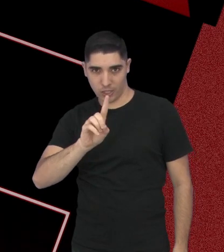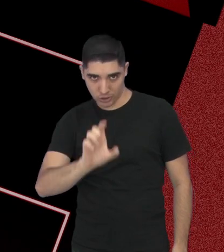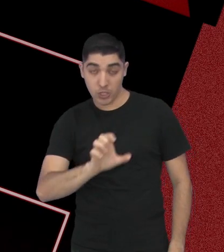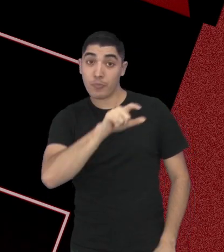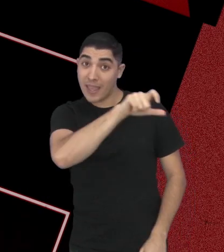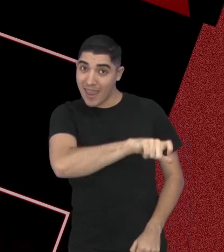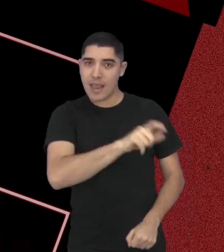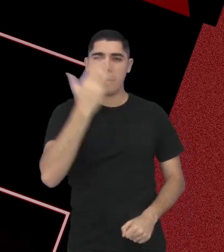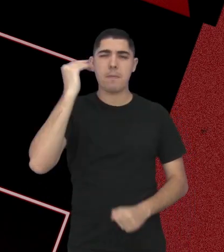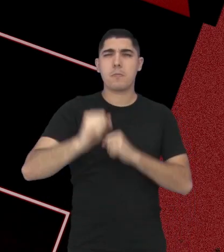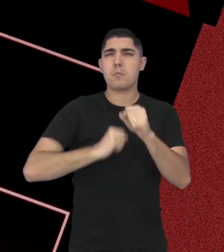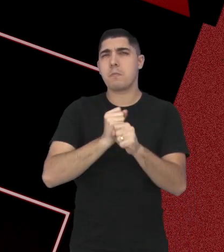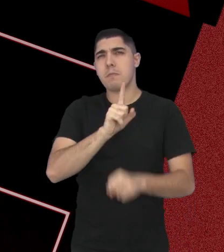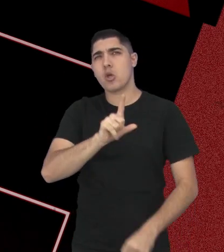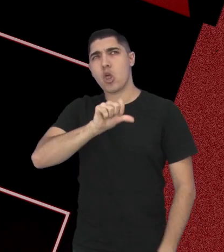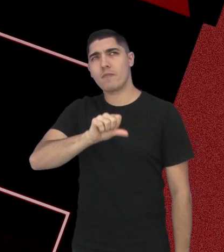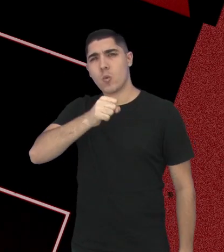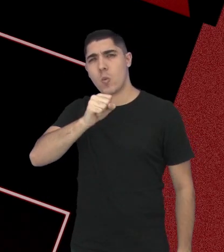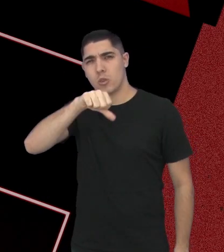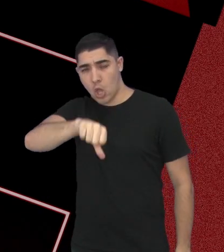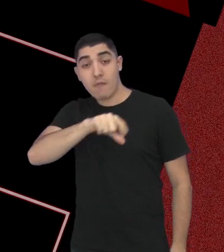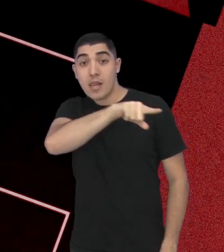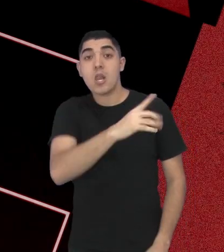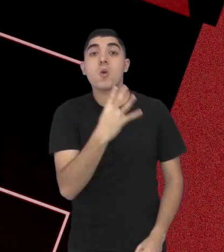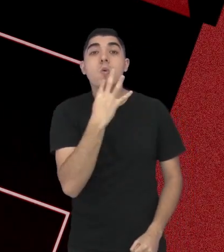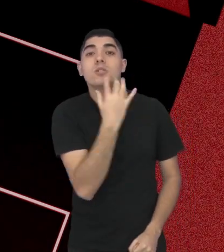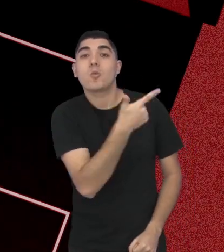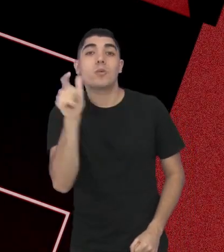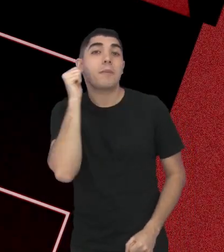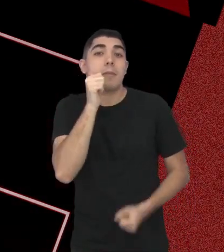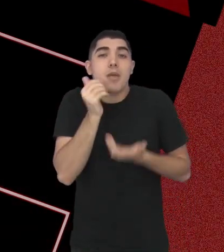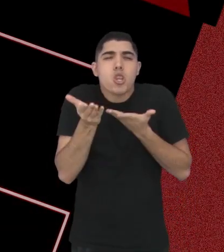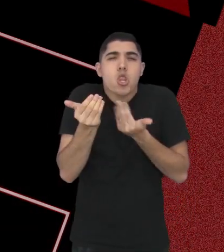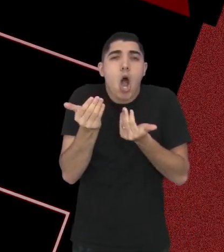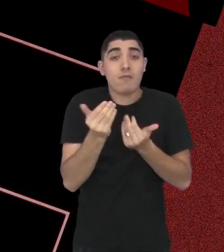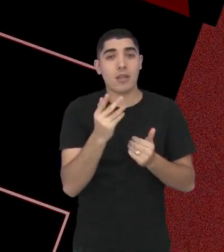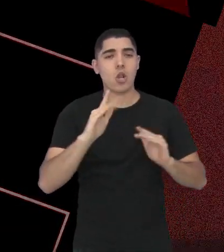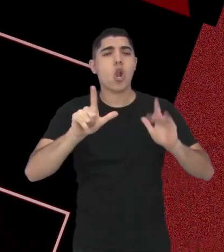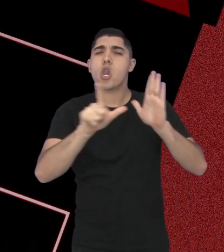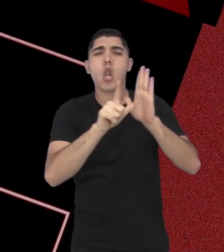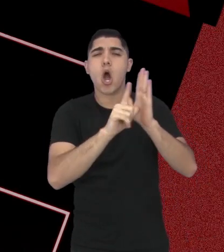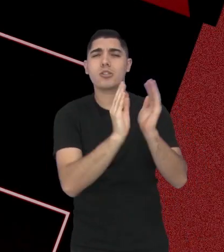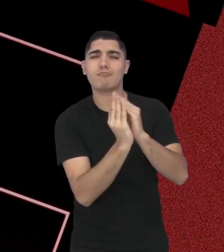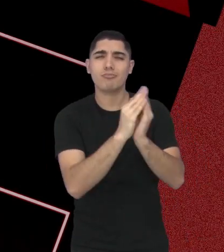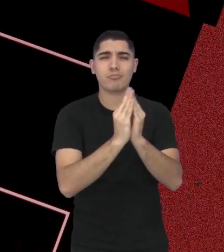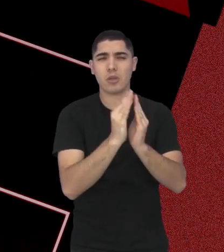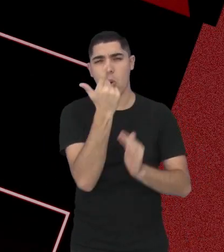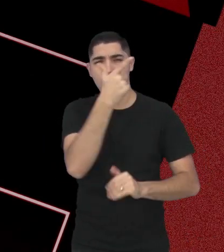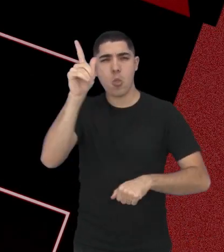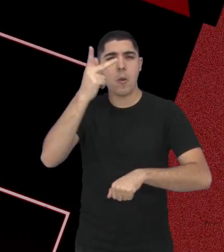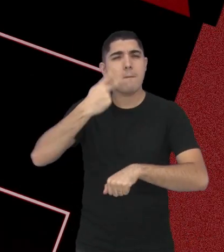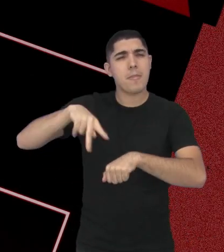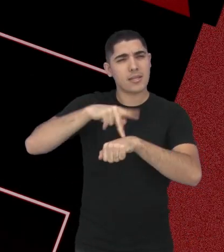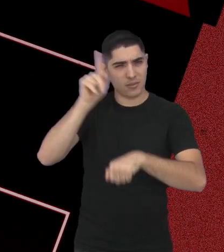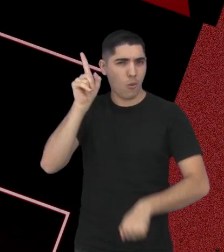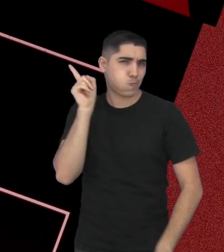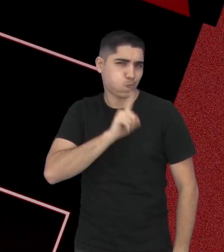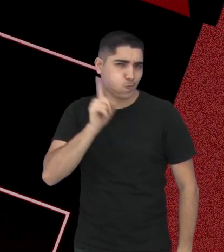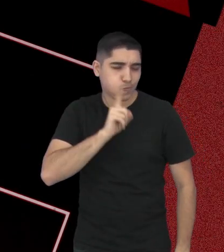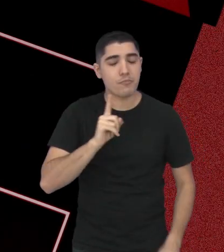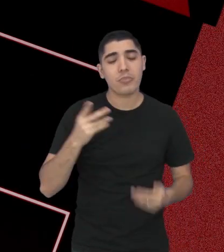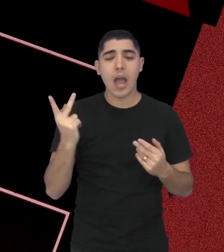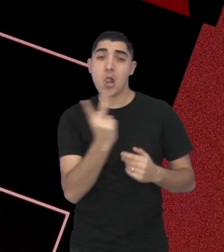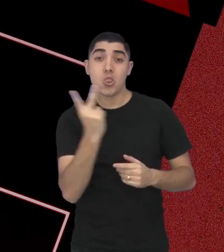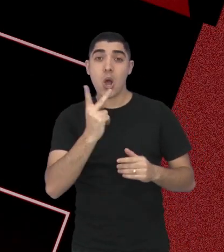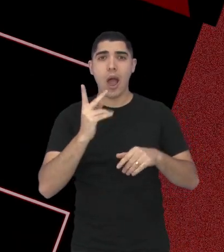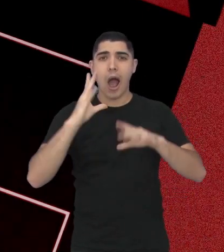89, conheceu uma jovem numa loja de brinquedos durante uma viagem para a casa da irmã, na Filadélfia. Aí, passaram a noite inteira